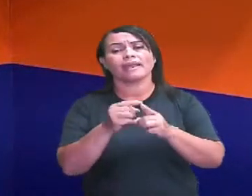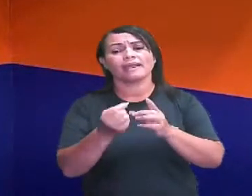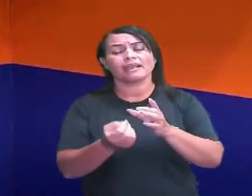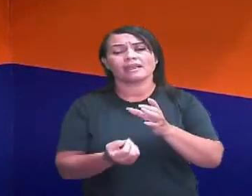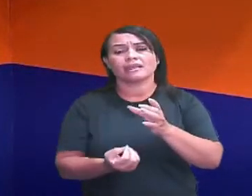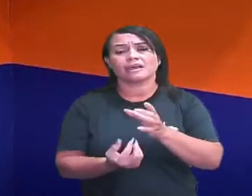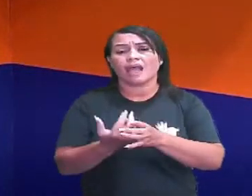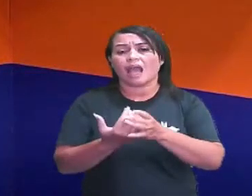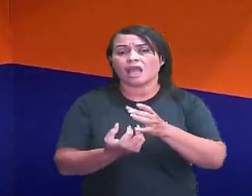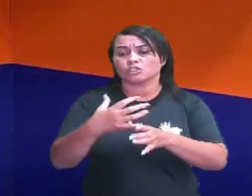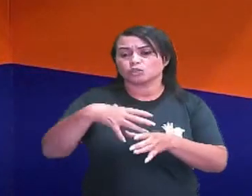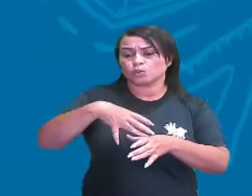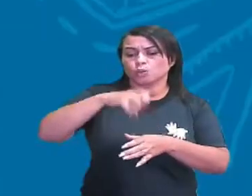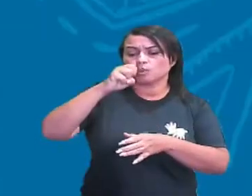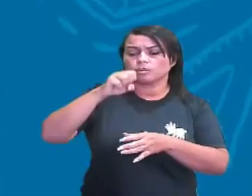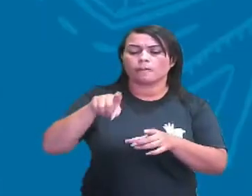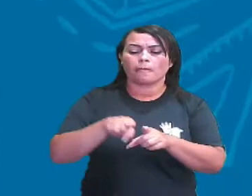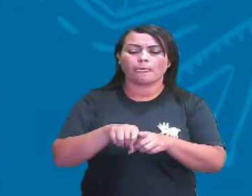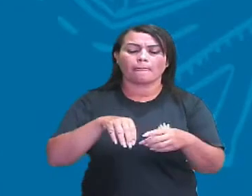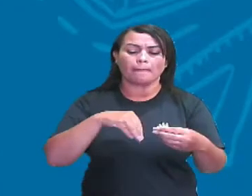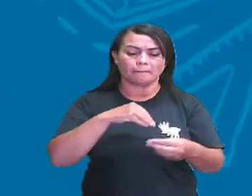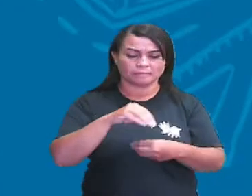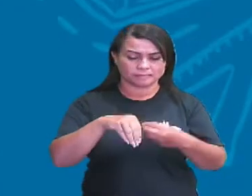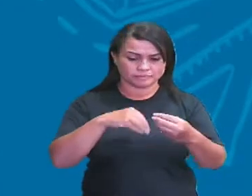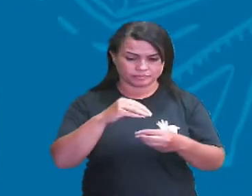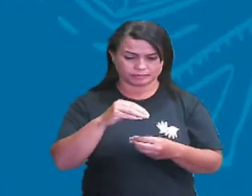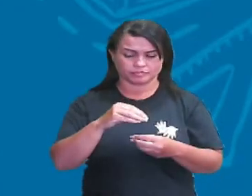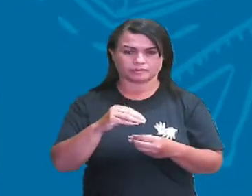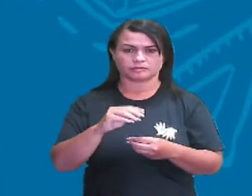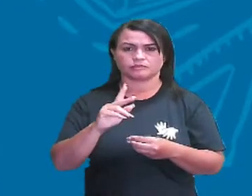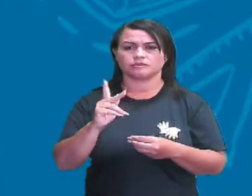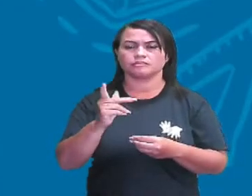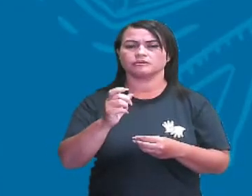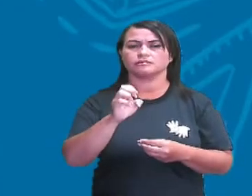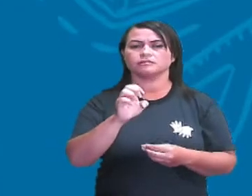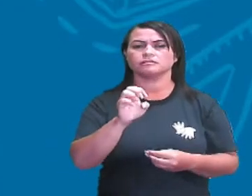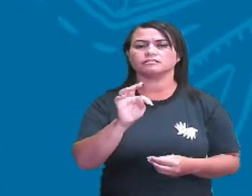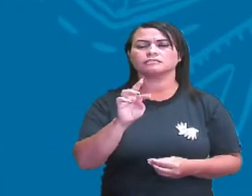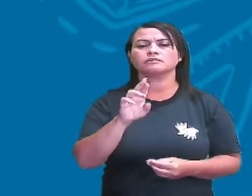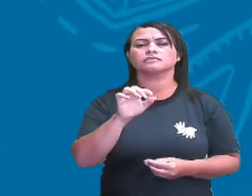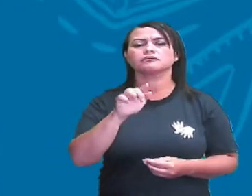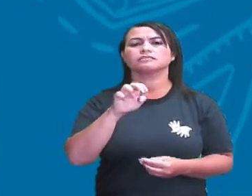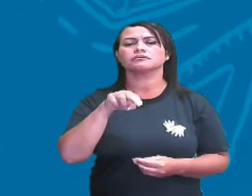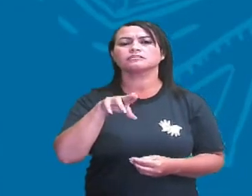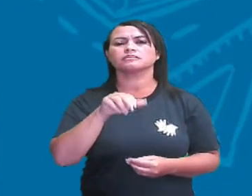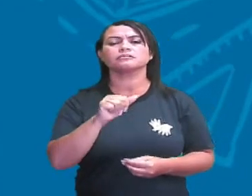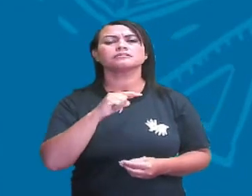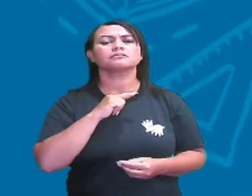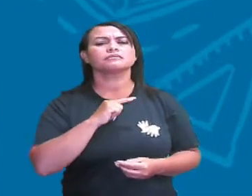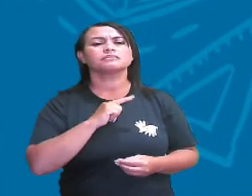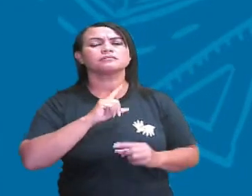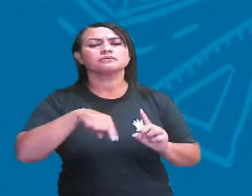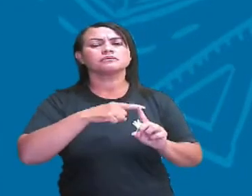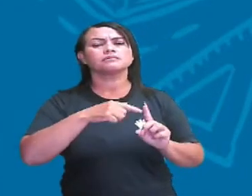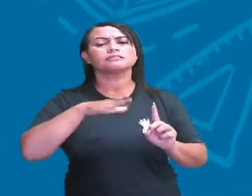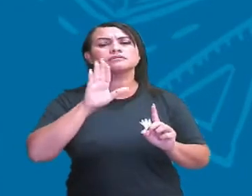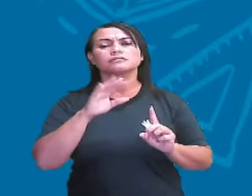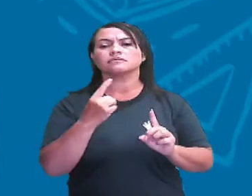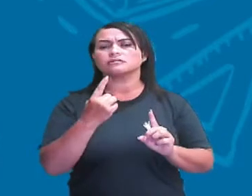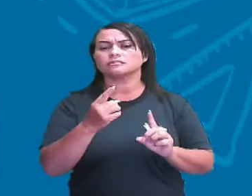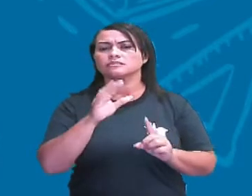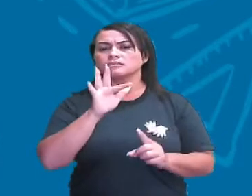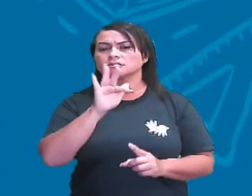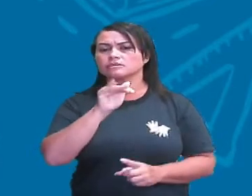Uma mistura heterogênea é aquela mistura que apresenta mais de uma fase. Então, temos as misturas no